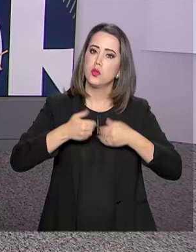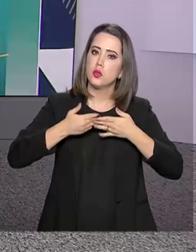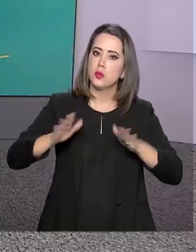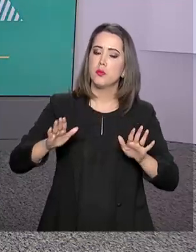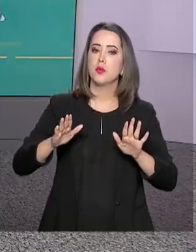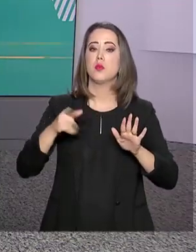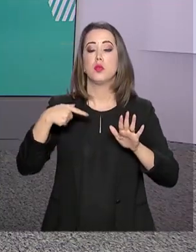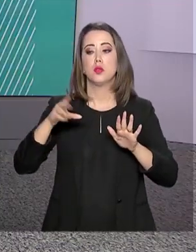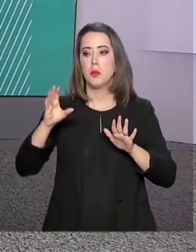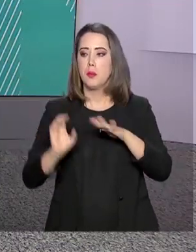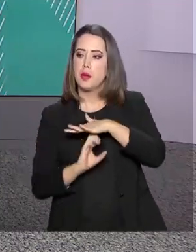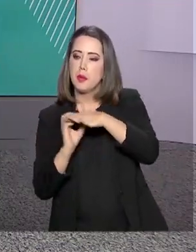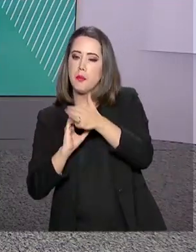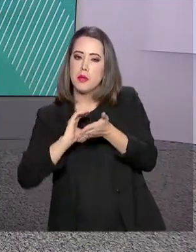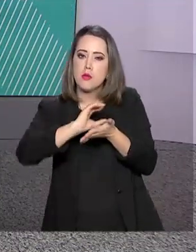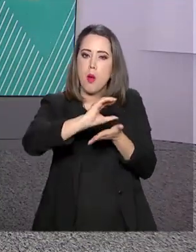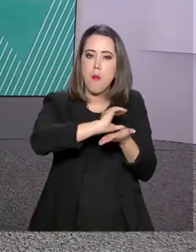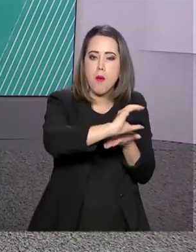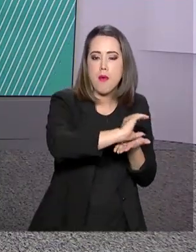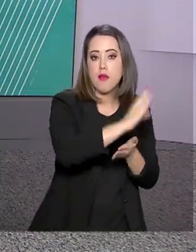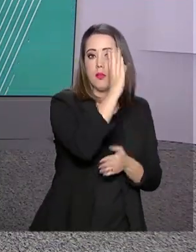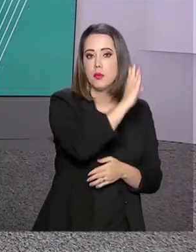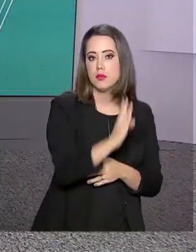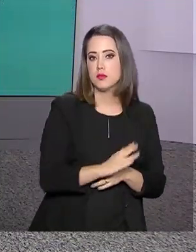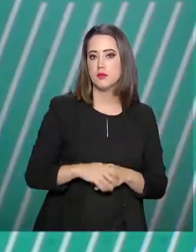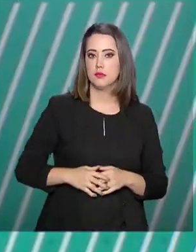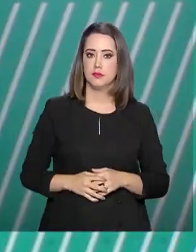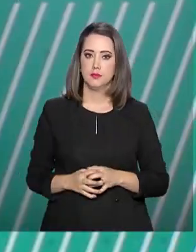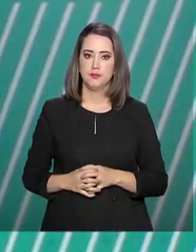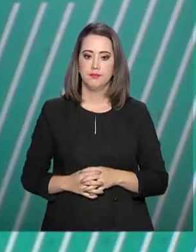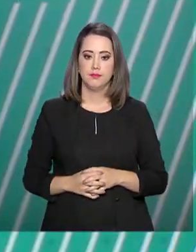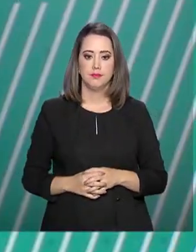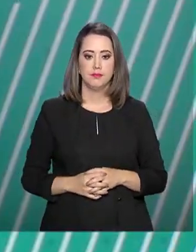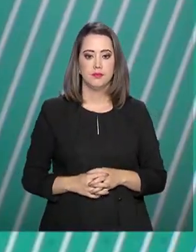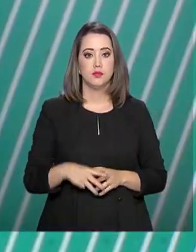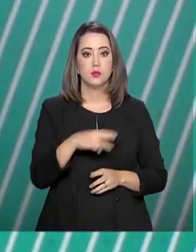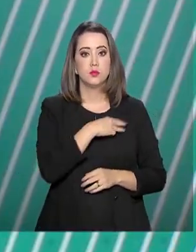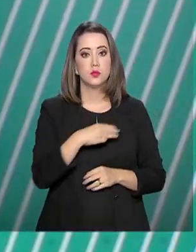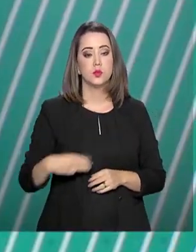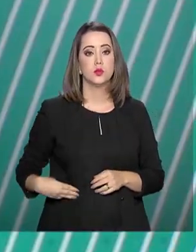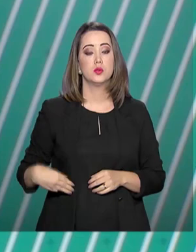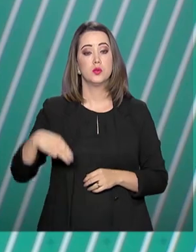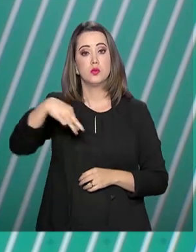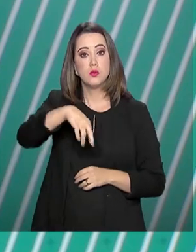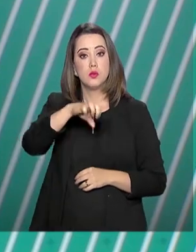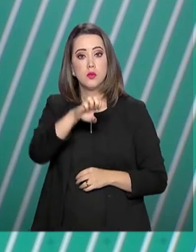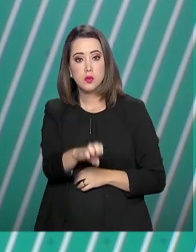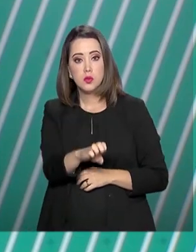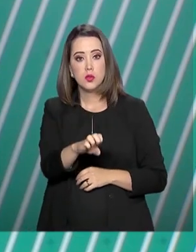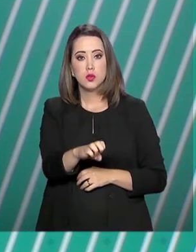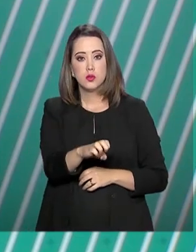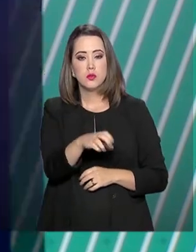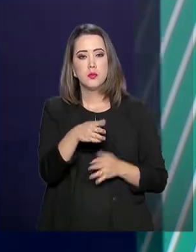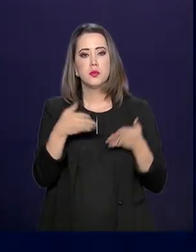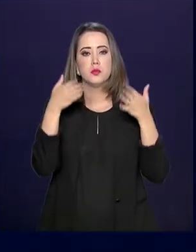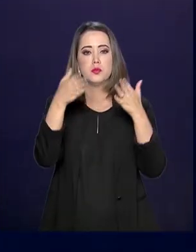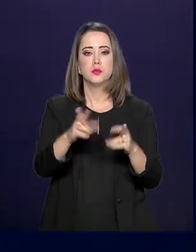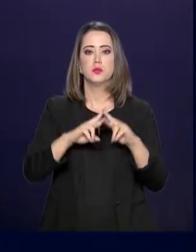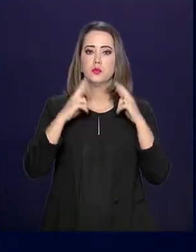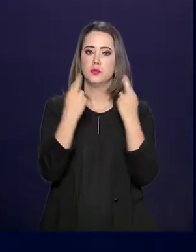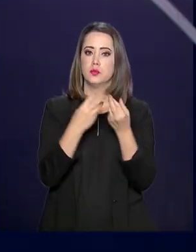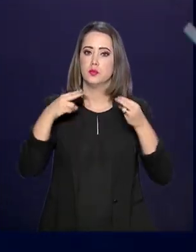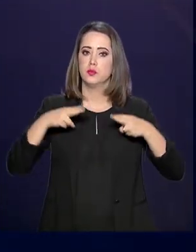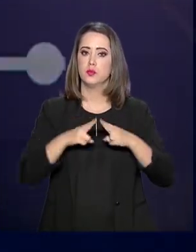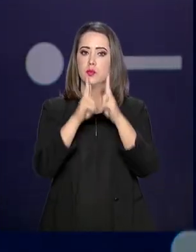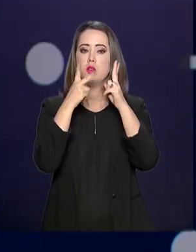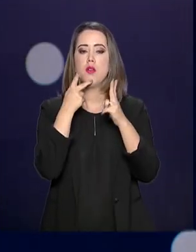abrir portas para investidores internacionais. O ministro das Relações Exteriores, Ernesto Araújo, que participou